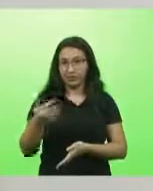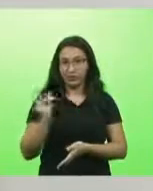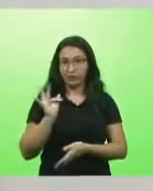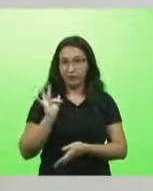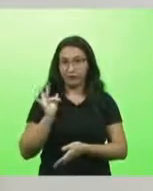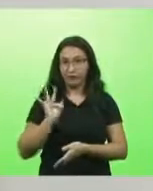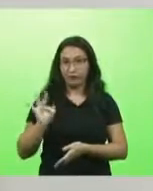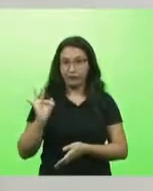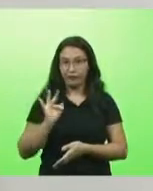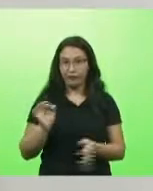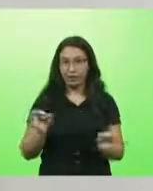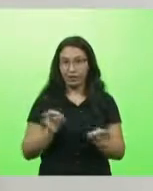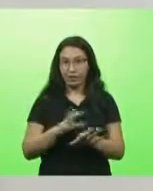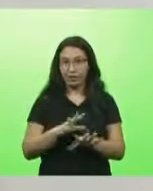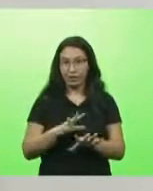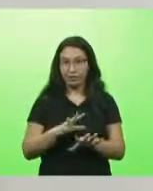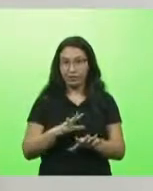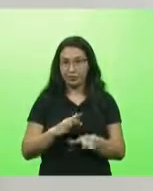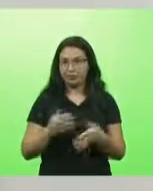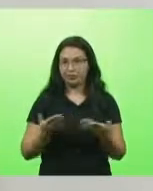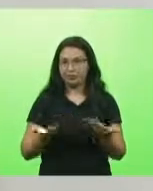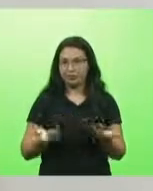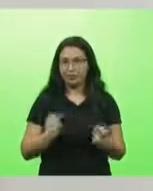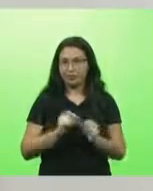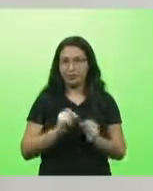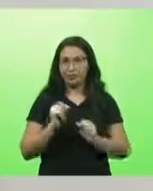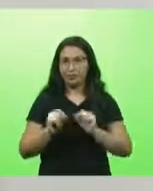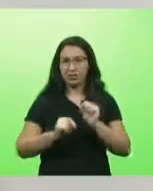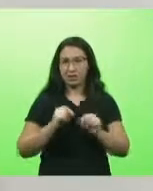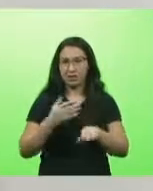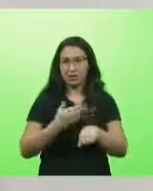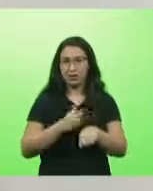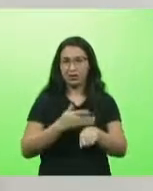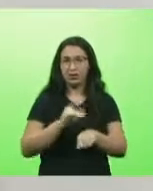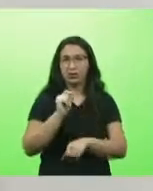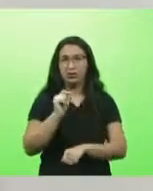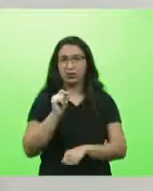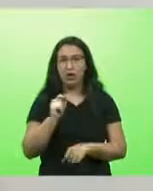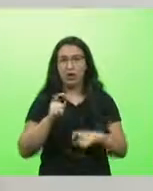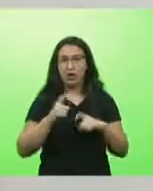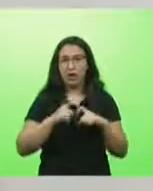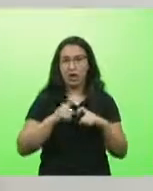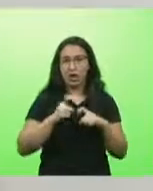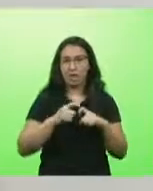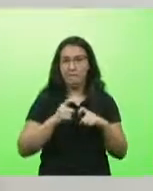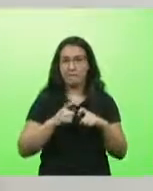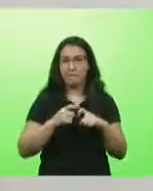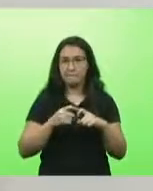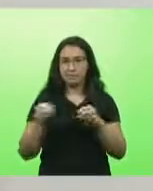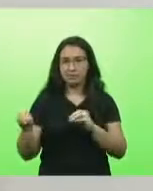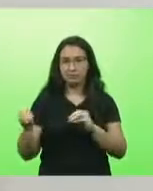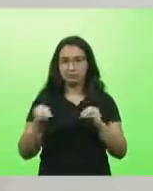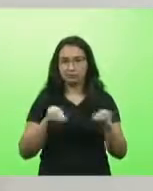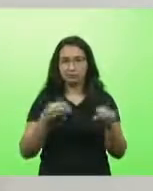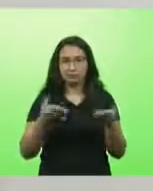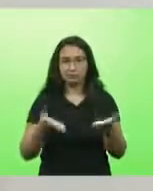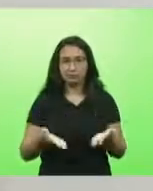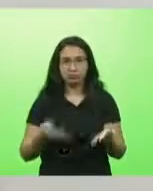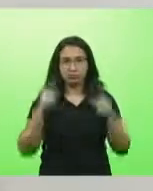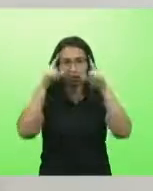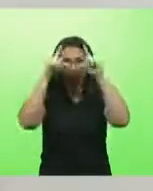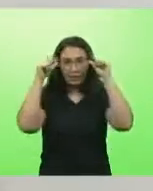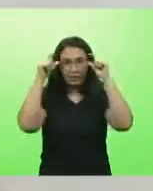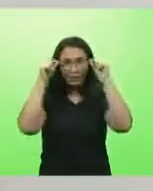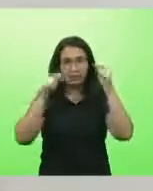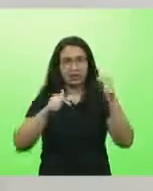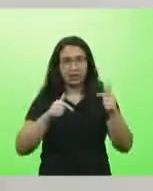que treinamento deu? Qual pessoa treinou? Qual médico trouxe para cá? Qual enfermeiro preparou para trabalhar na UTI?